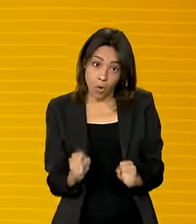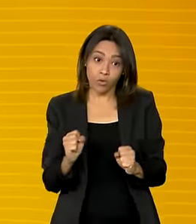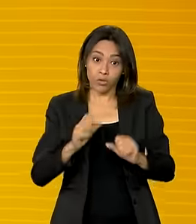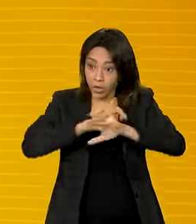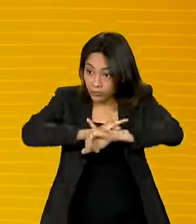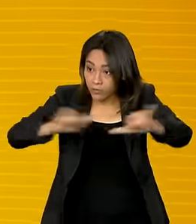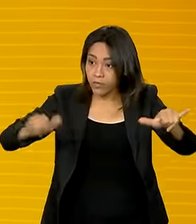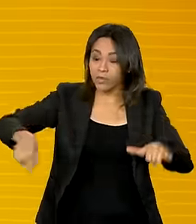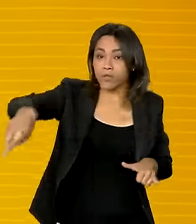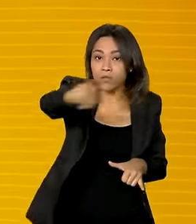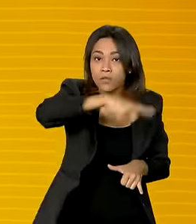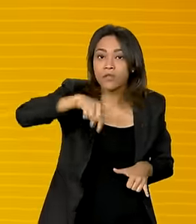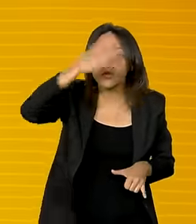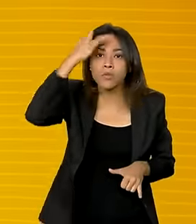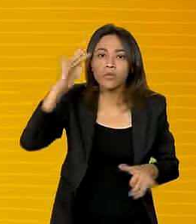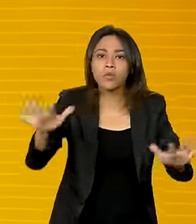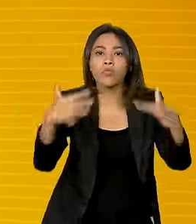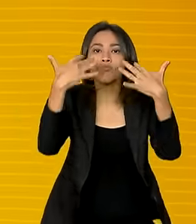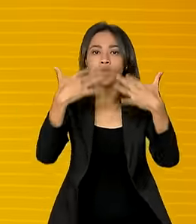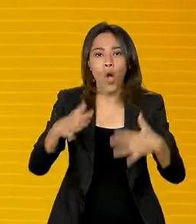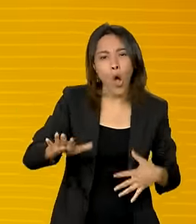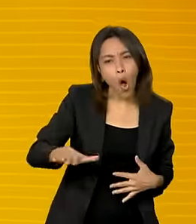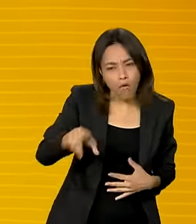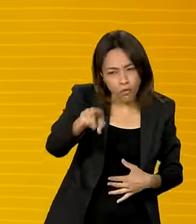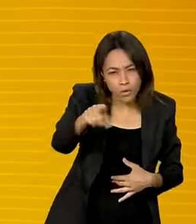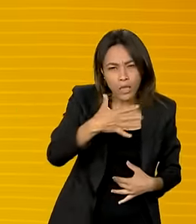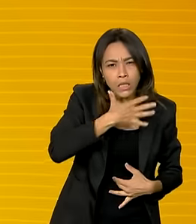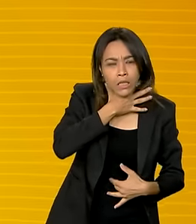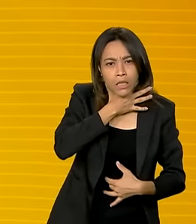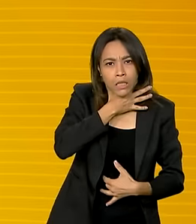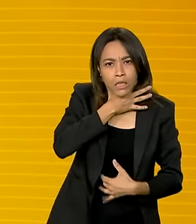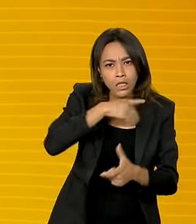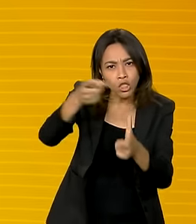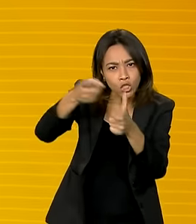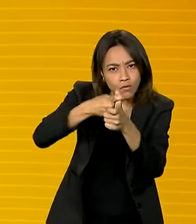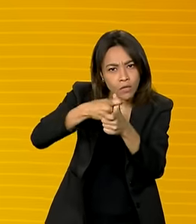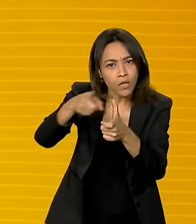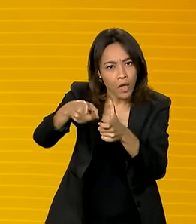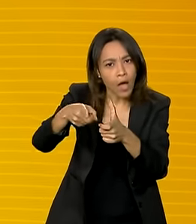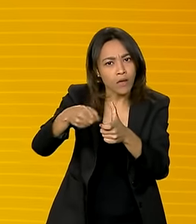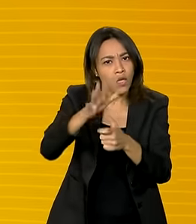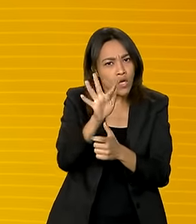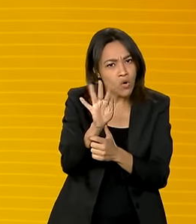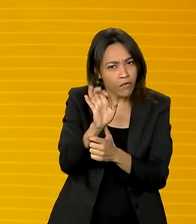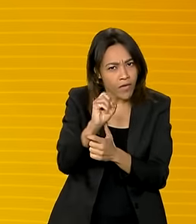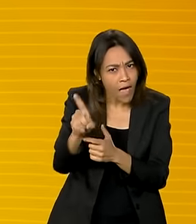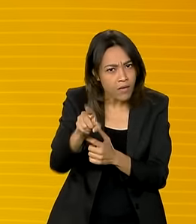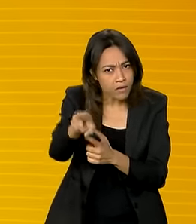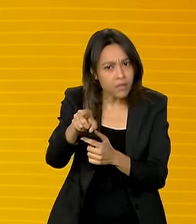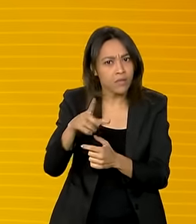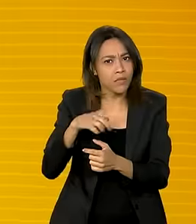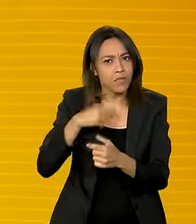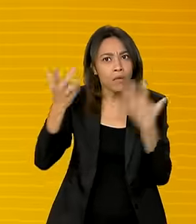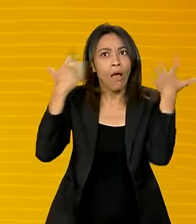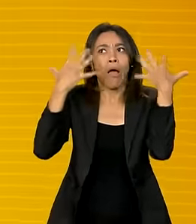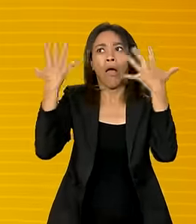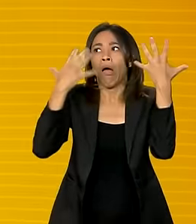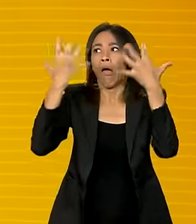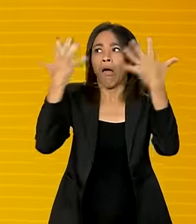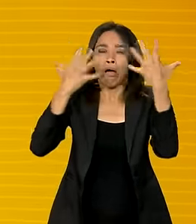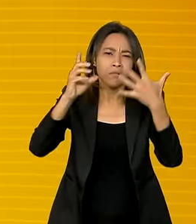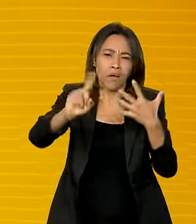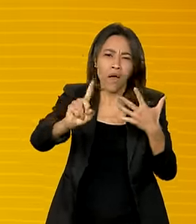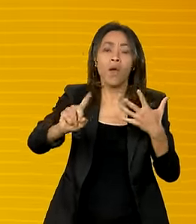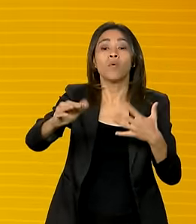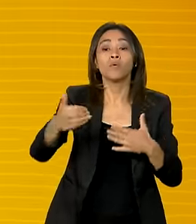estão nos ouvindo o seguinte. Cara, se você está devendo ao FIES, está inadimplente, não se desespere. A